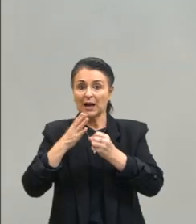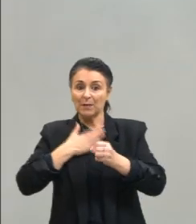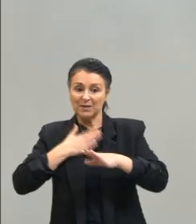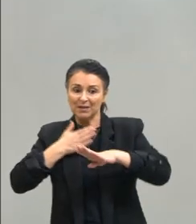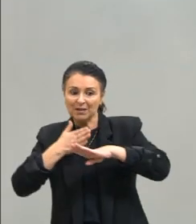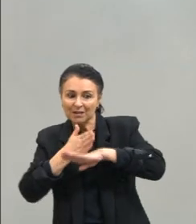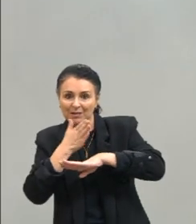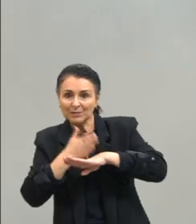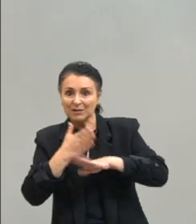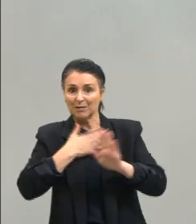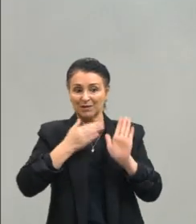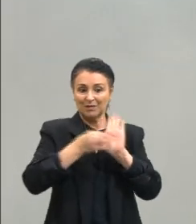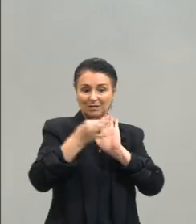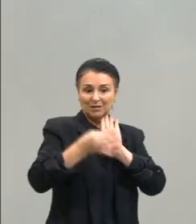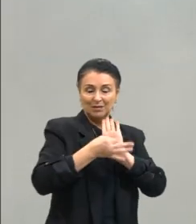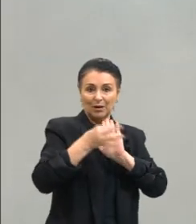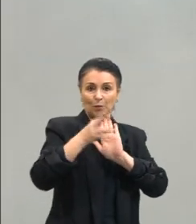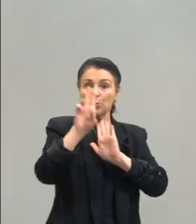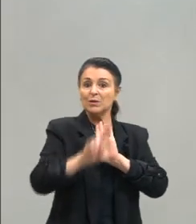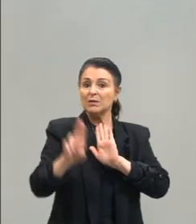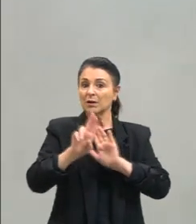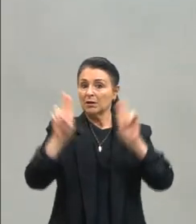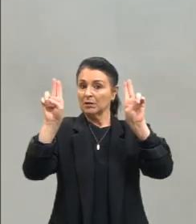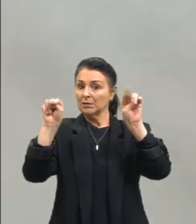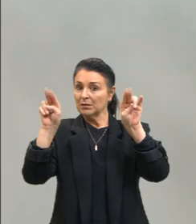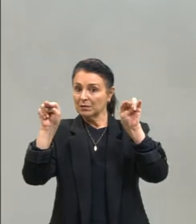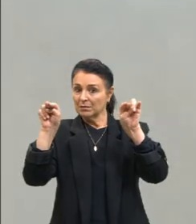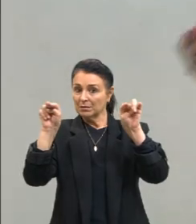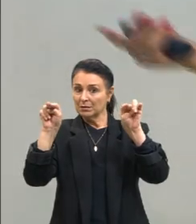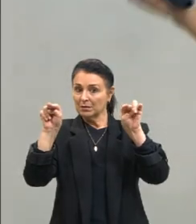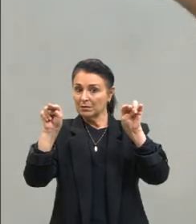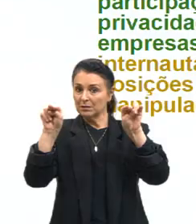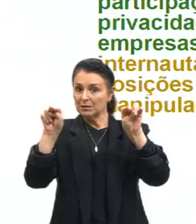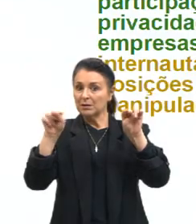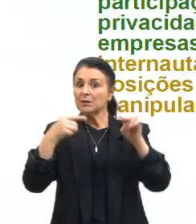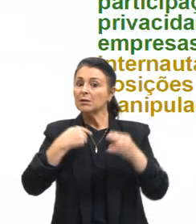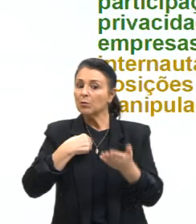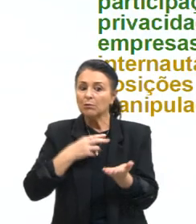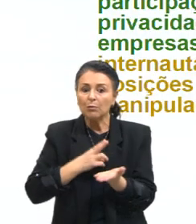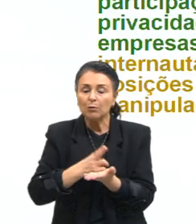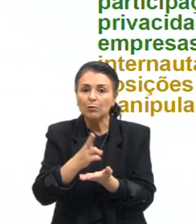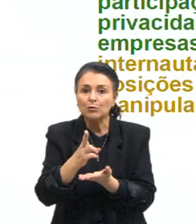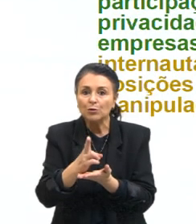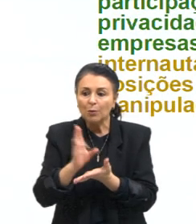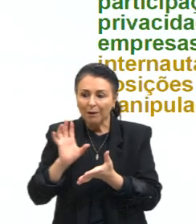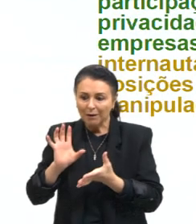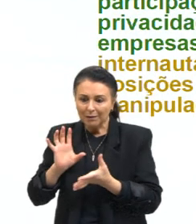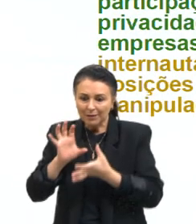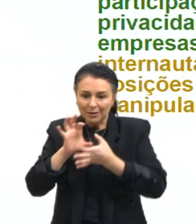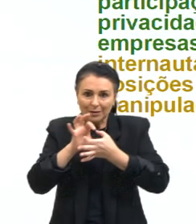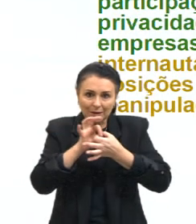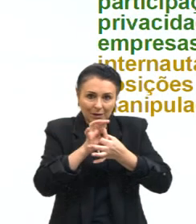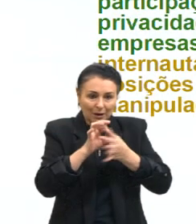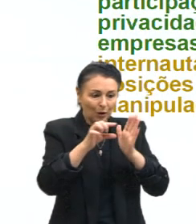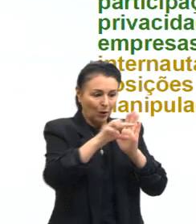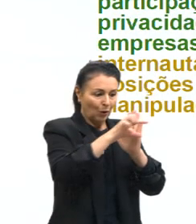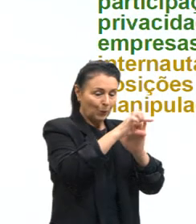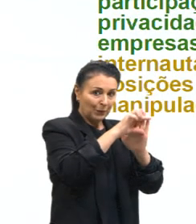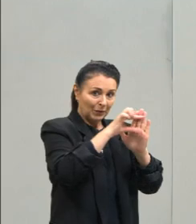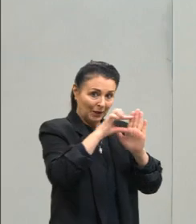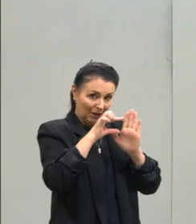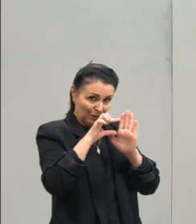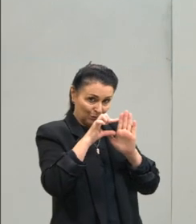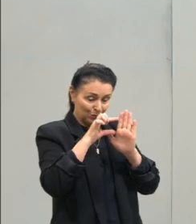relação a essa temática e eu continuo amarrando esse meu primeiro texto porque